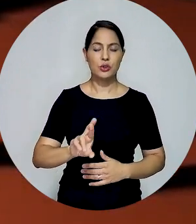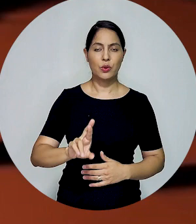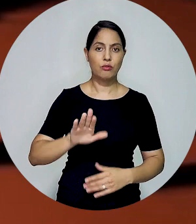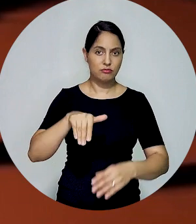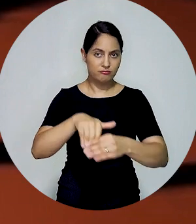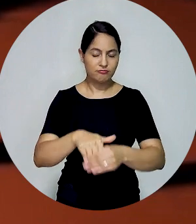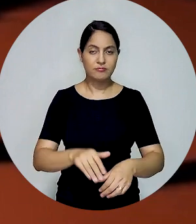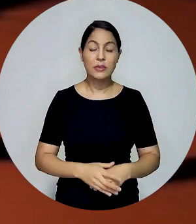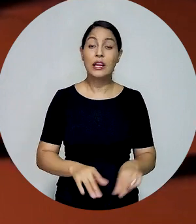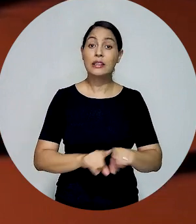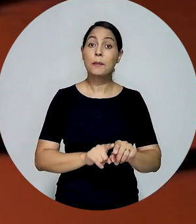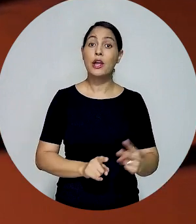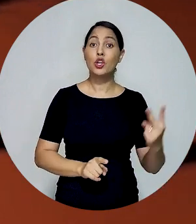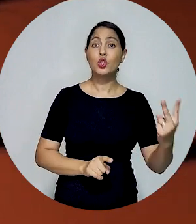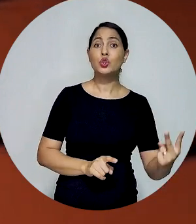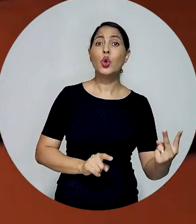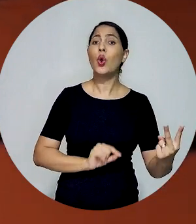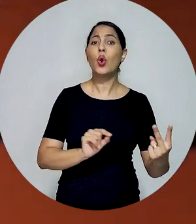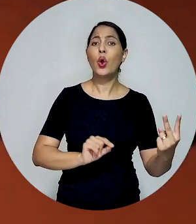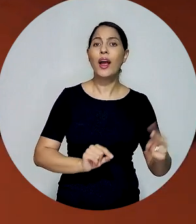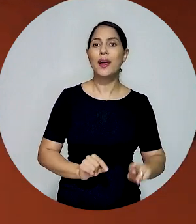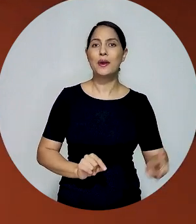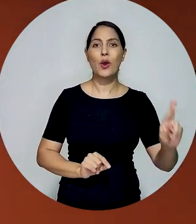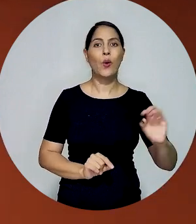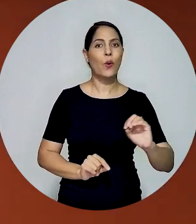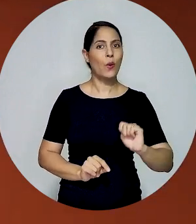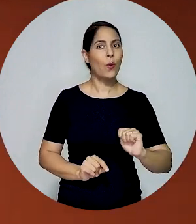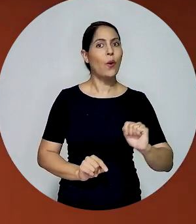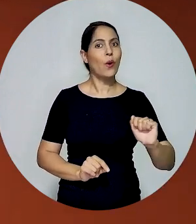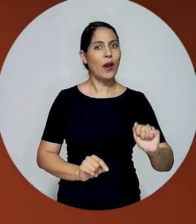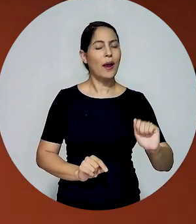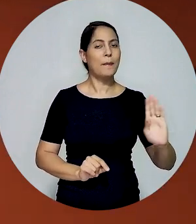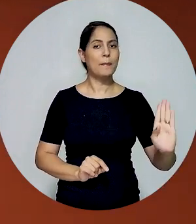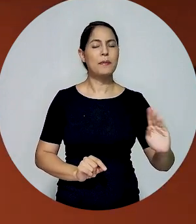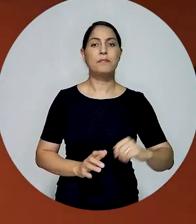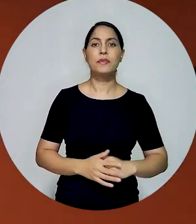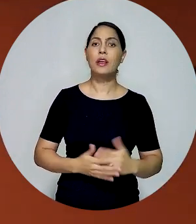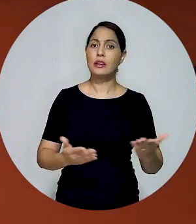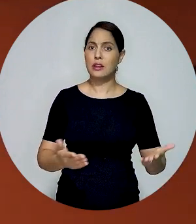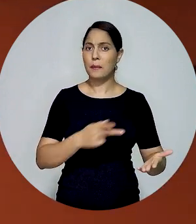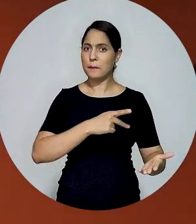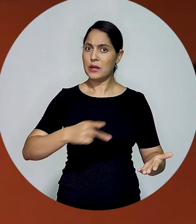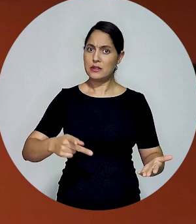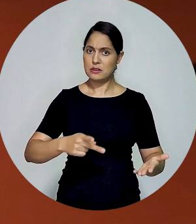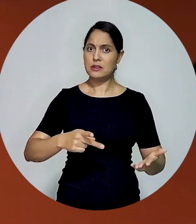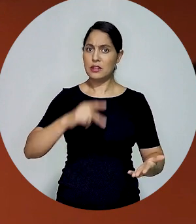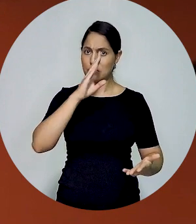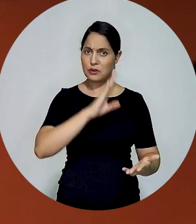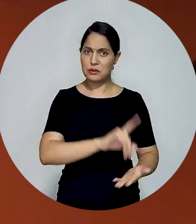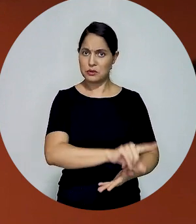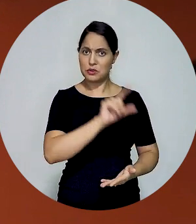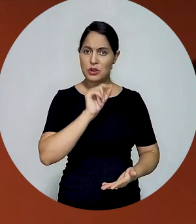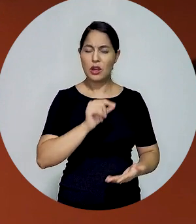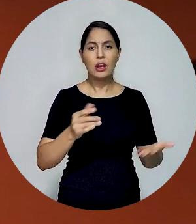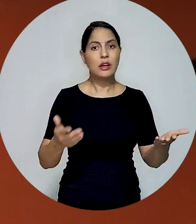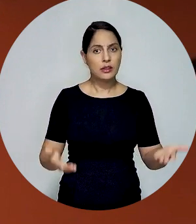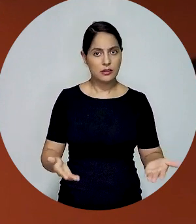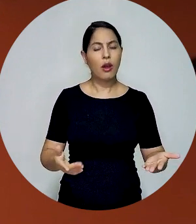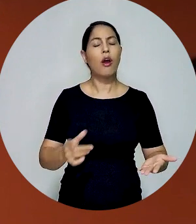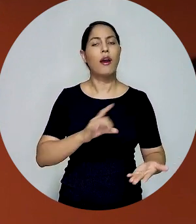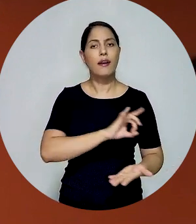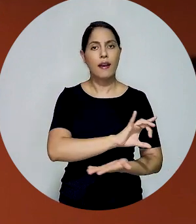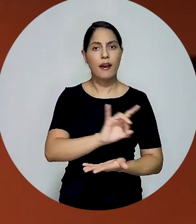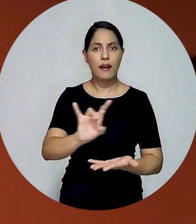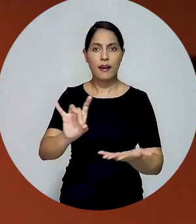-Geral Eleitoral. Também há dois representantes da classe dos advogados, nomeados pelo presidente da República.